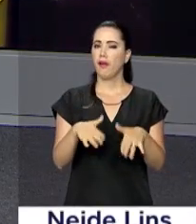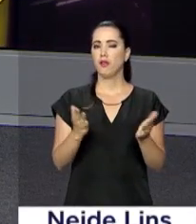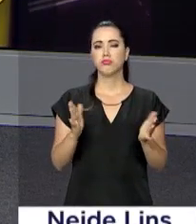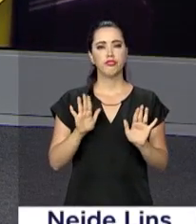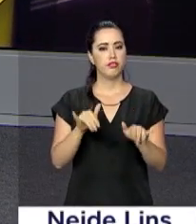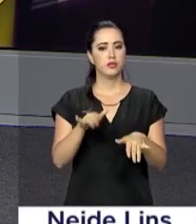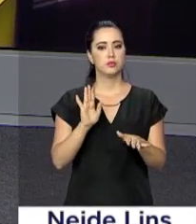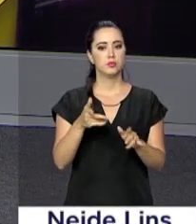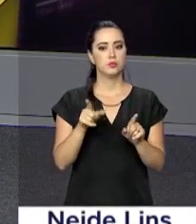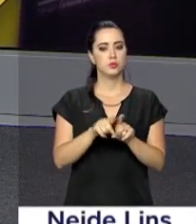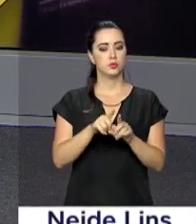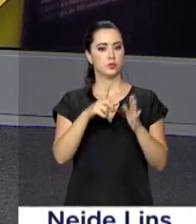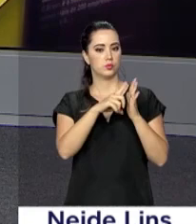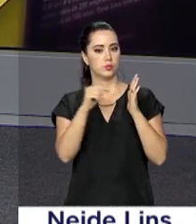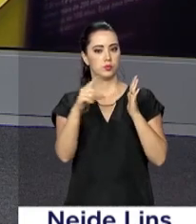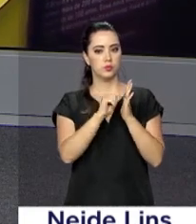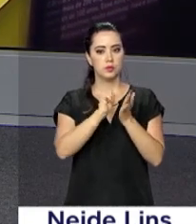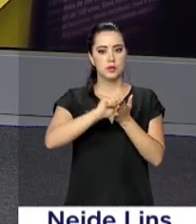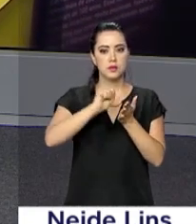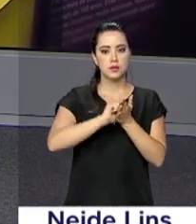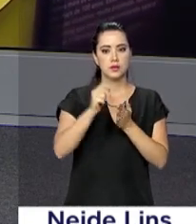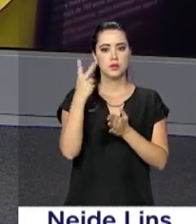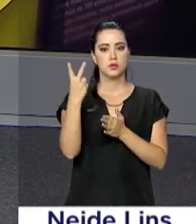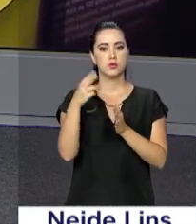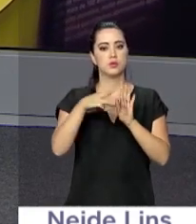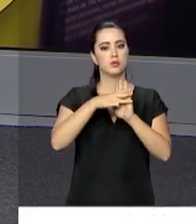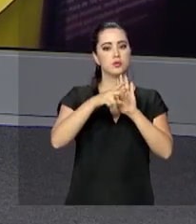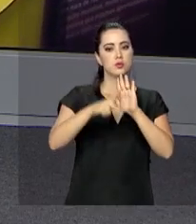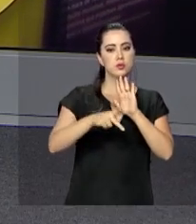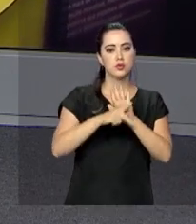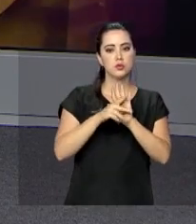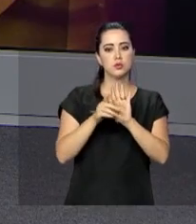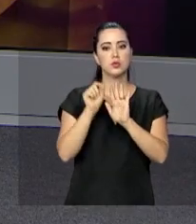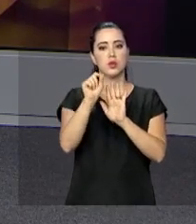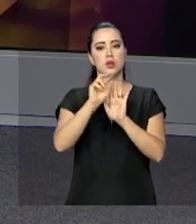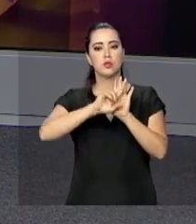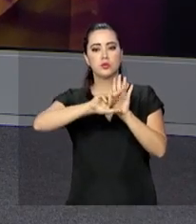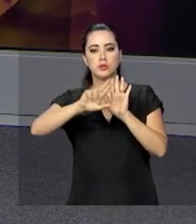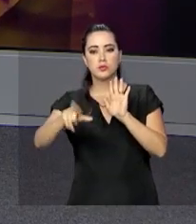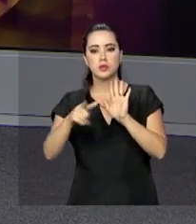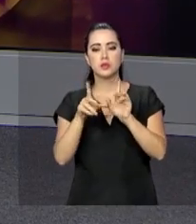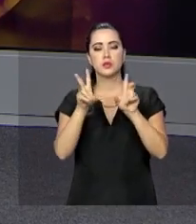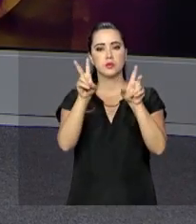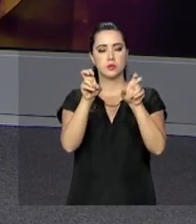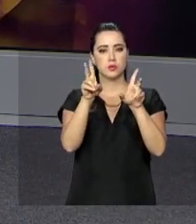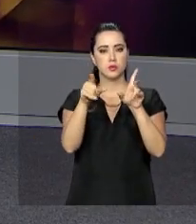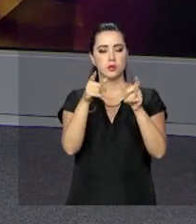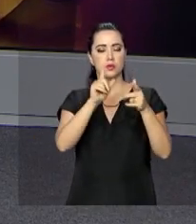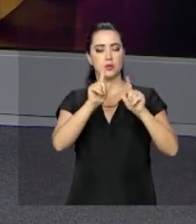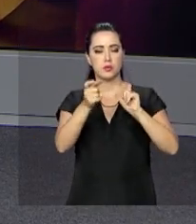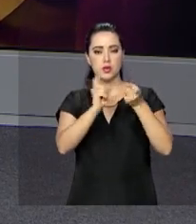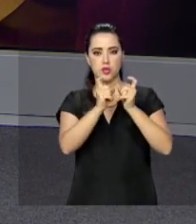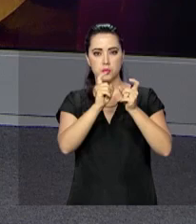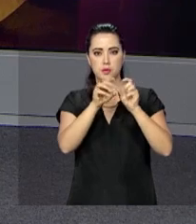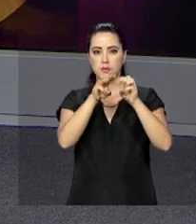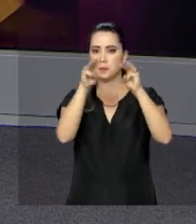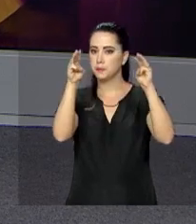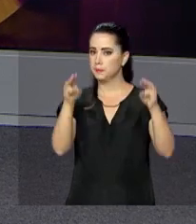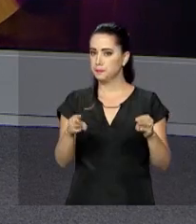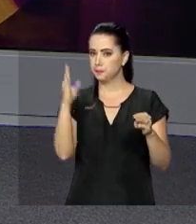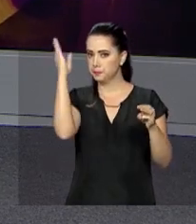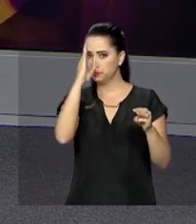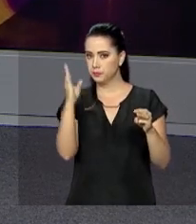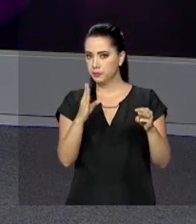Palácio do Planalto a cerimônia de assinatura de duas medidas provisórias que tratam de melhorias na gestão dos museus no Brasil. A repórter